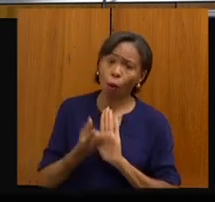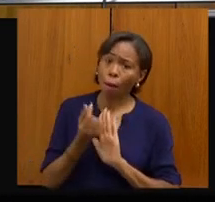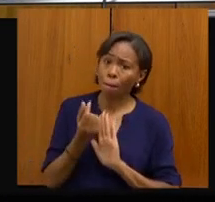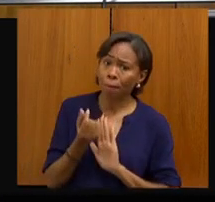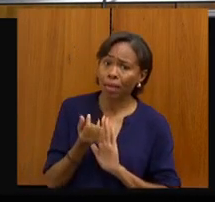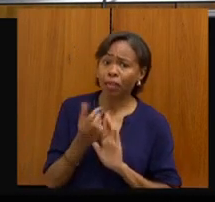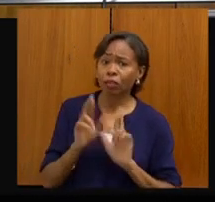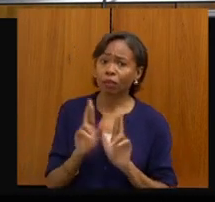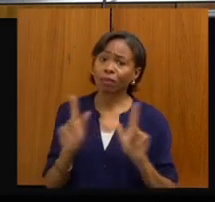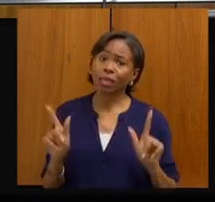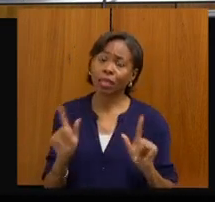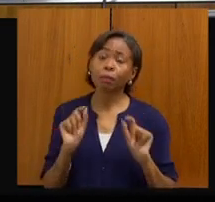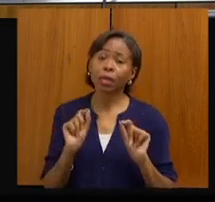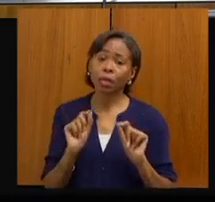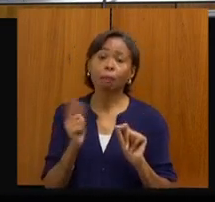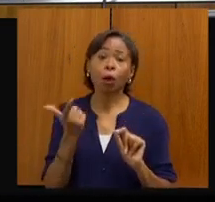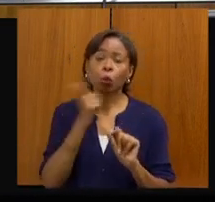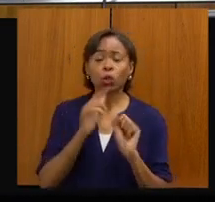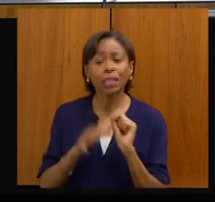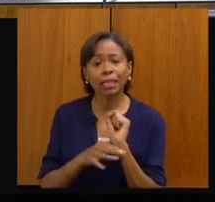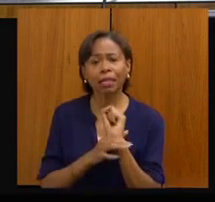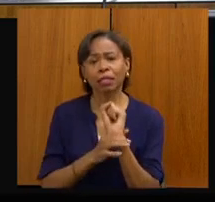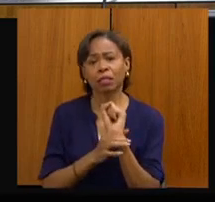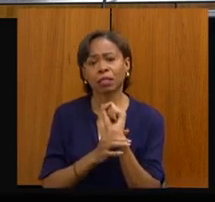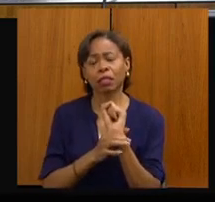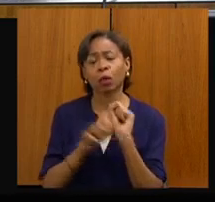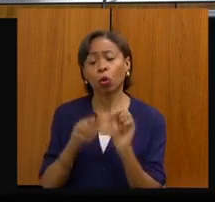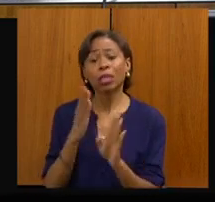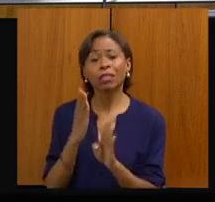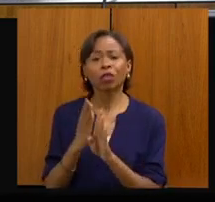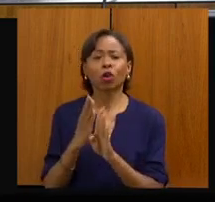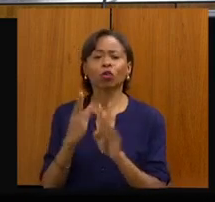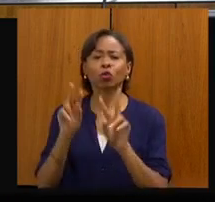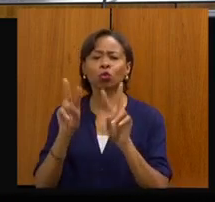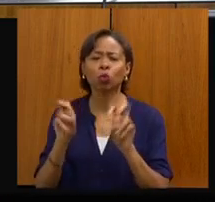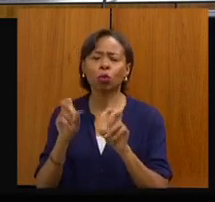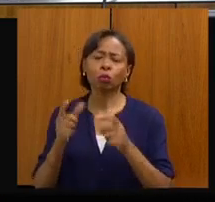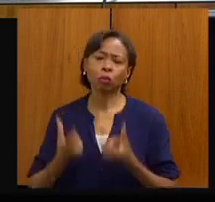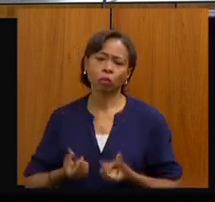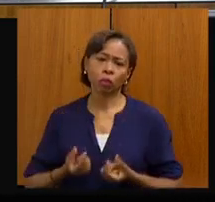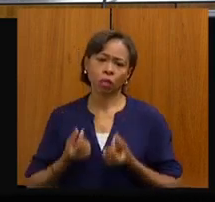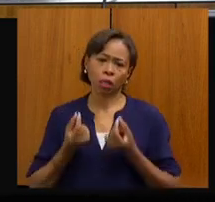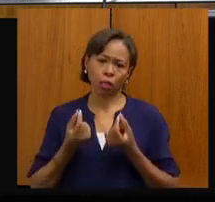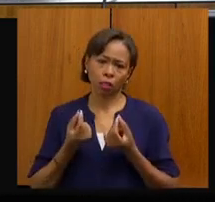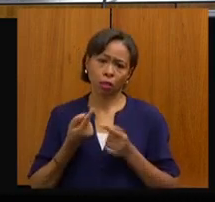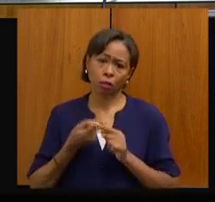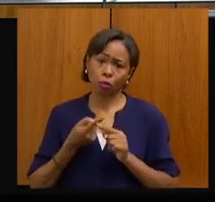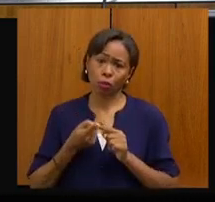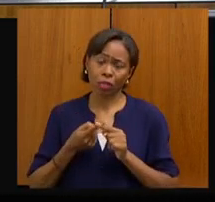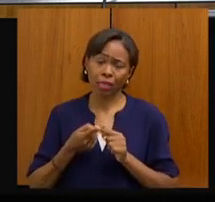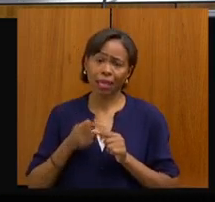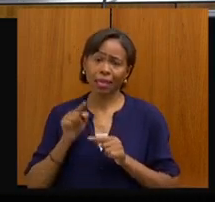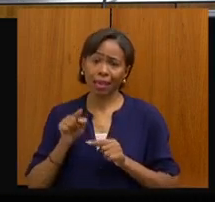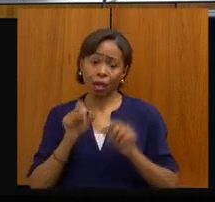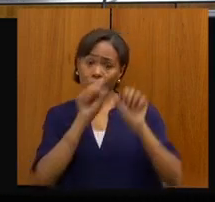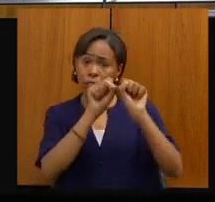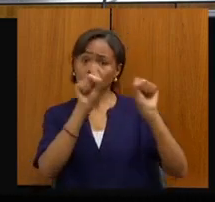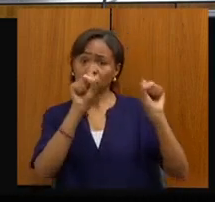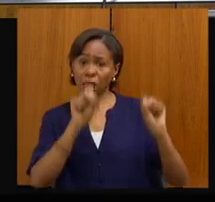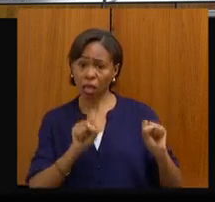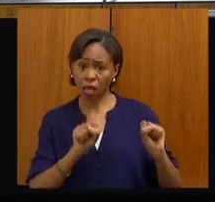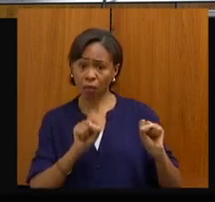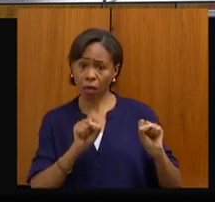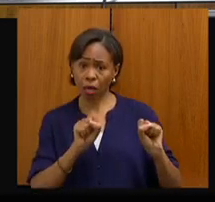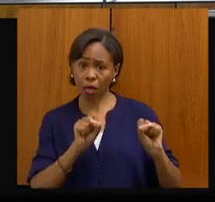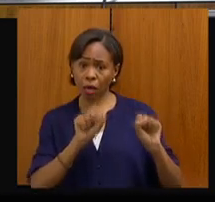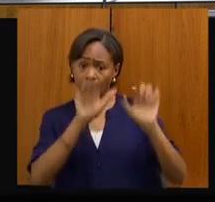garantir o diagnóstico definitivo do câncer. Porque a gente sabe que, no momento em você tem um anátomo patológico, a entrada no sistema é fácil, é rápido.